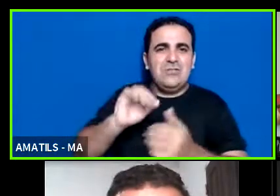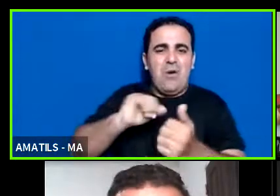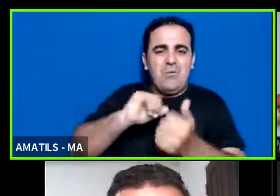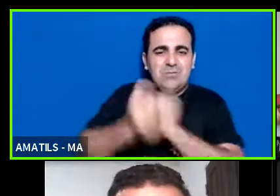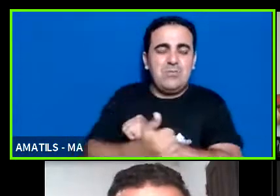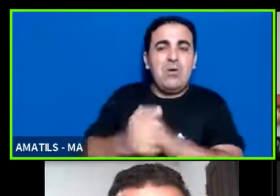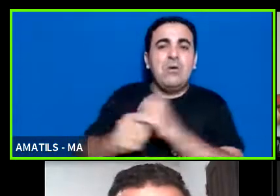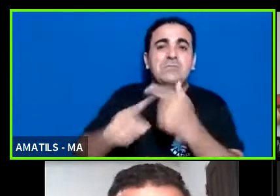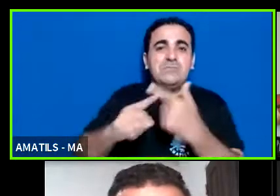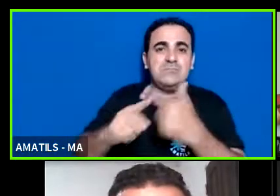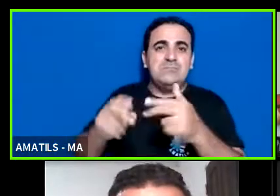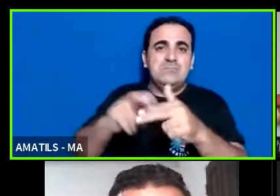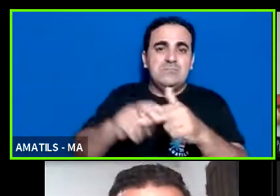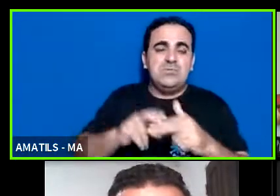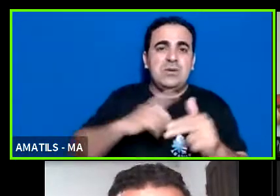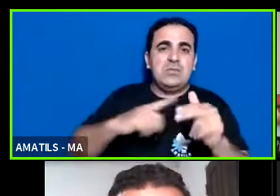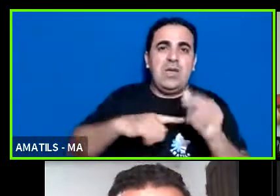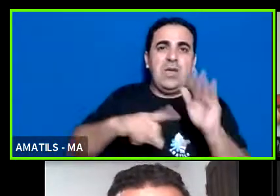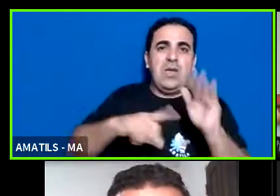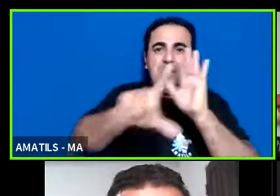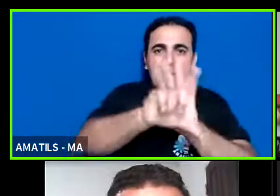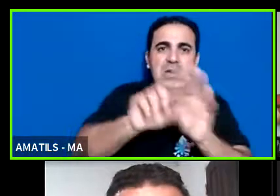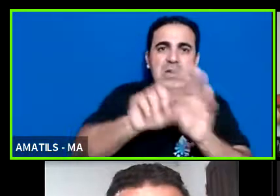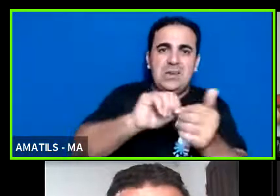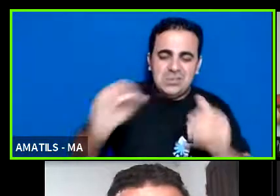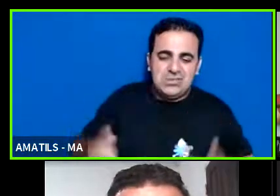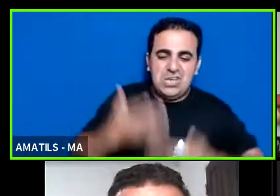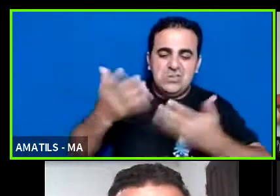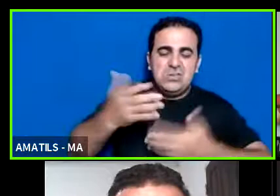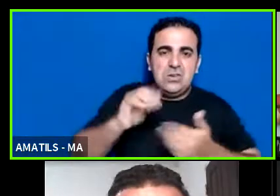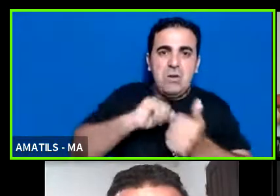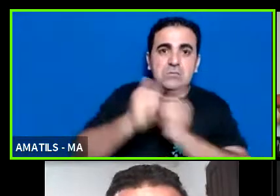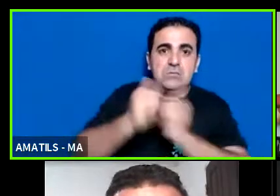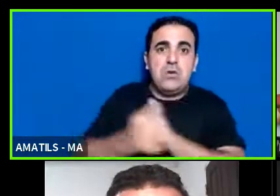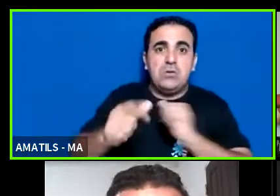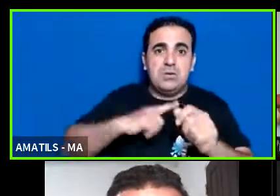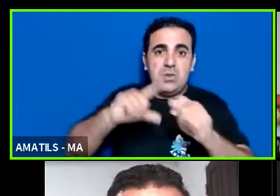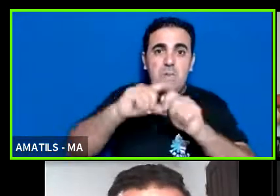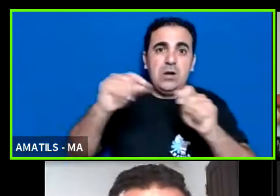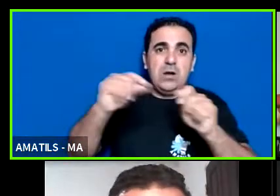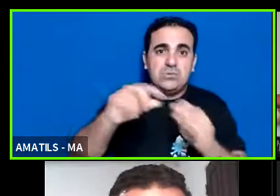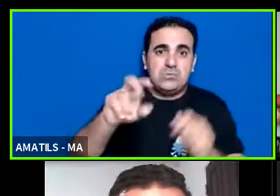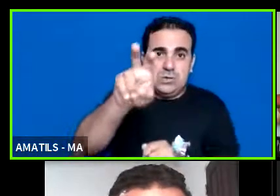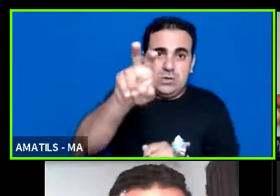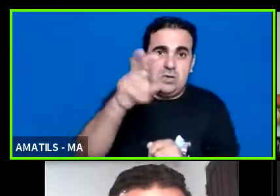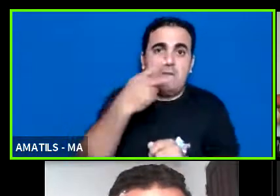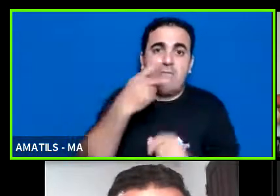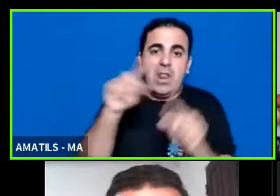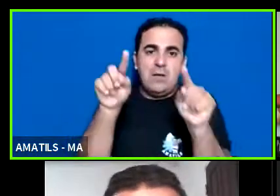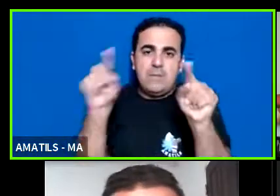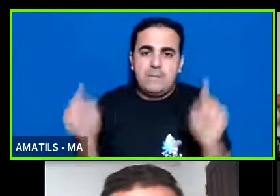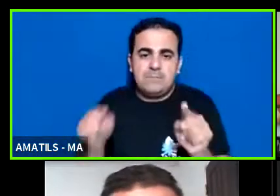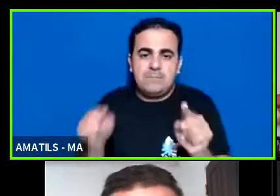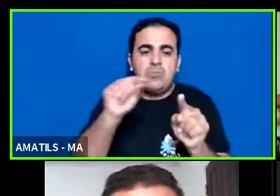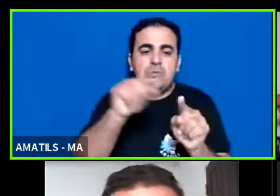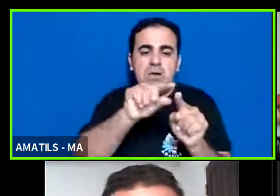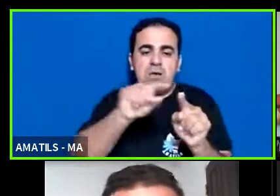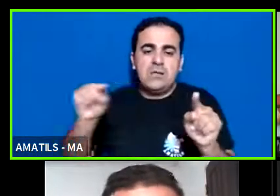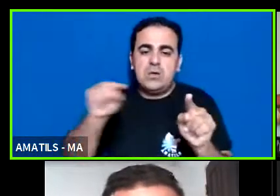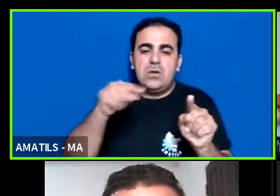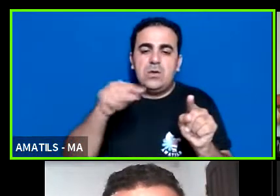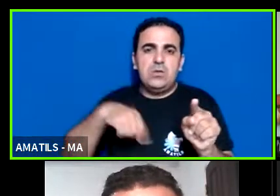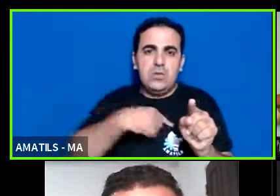estadual ser lei estadual de incentivo ao esporte no artigo quinto ela abre uma chance da gente conseguir